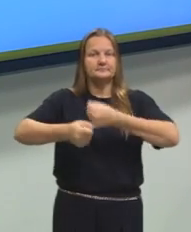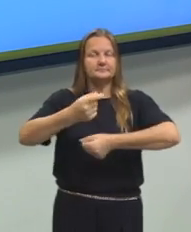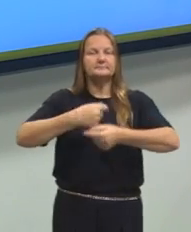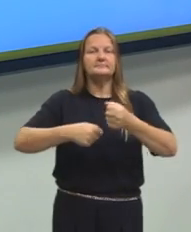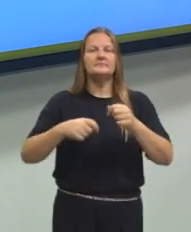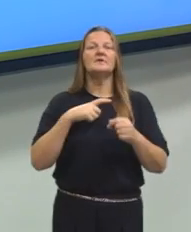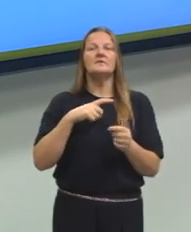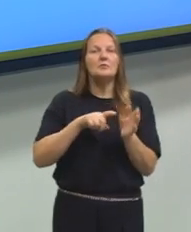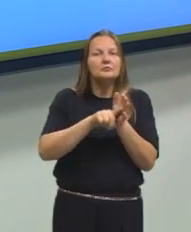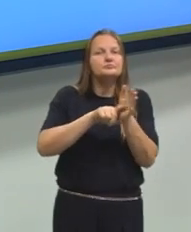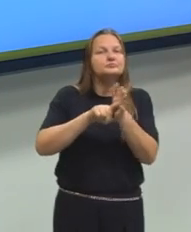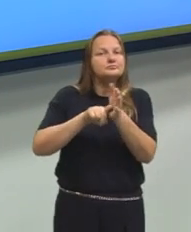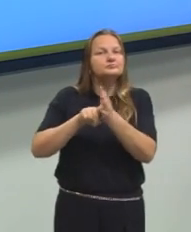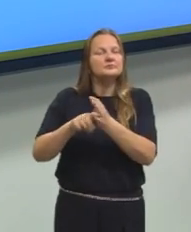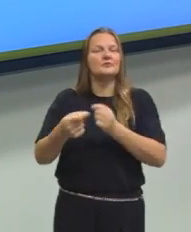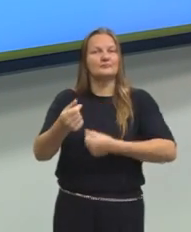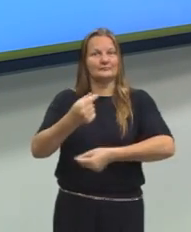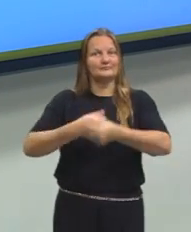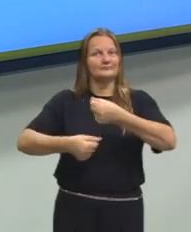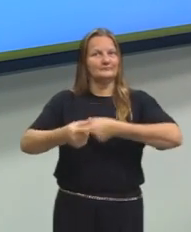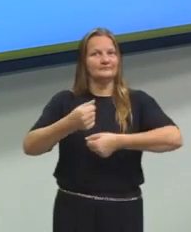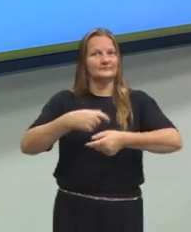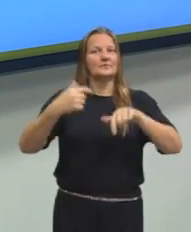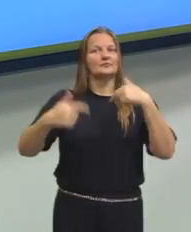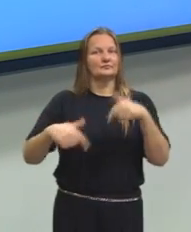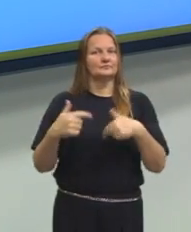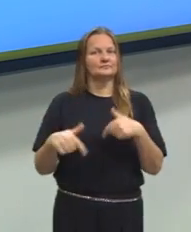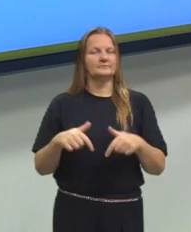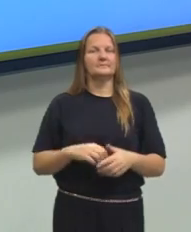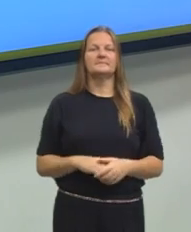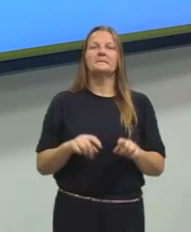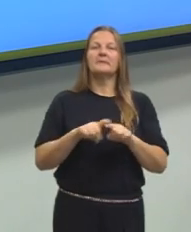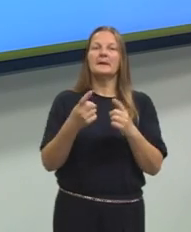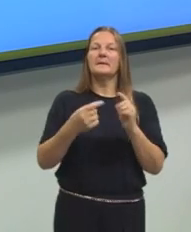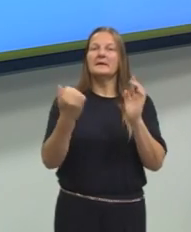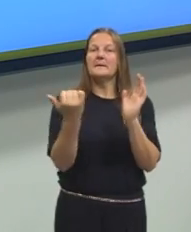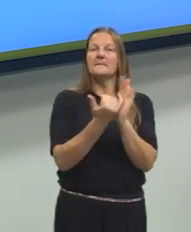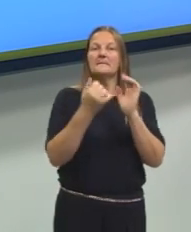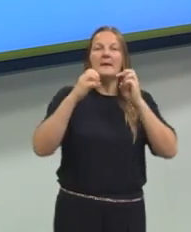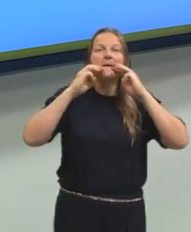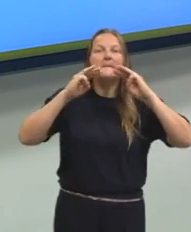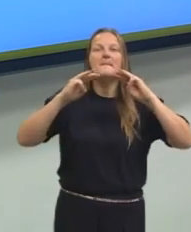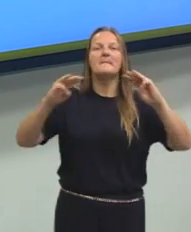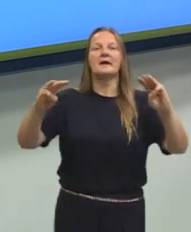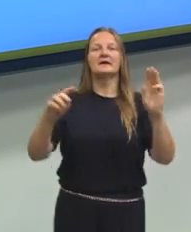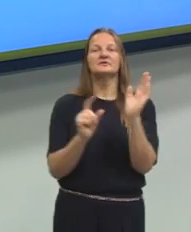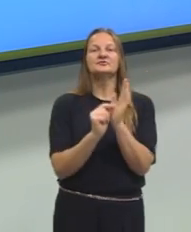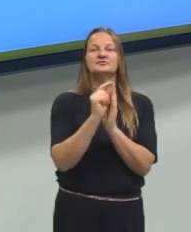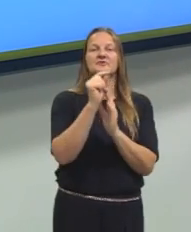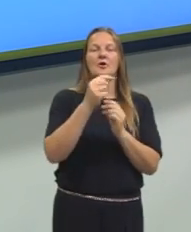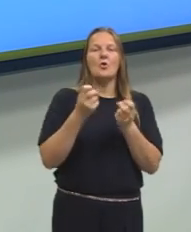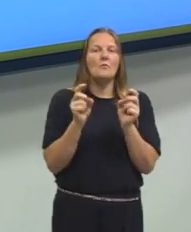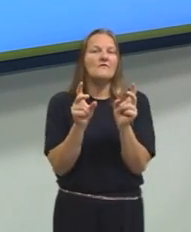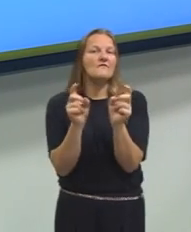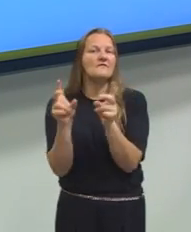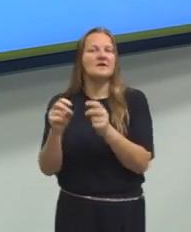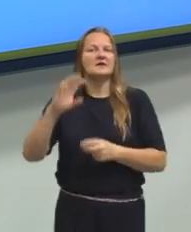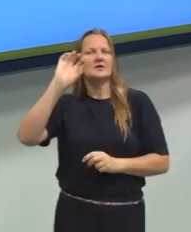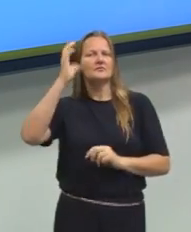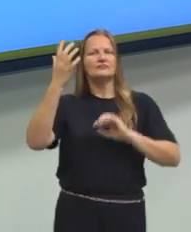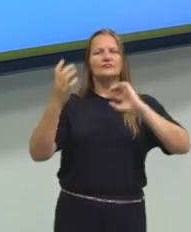muitas questões falaram sobre trabalho. Marketing digital, sobre vendas, tomada de decisões.